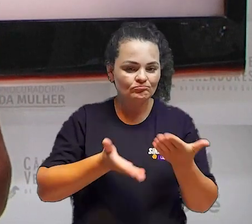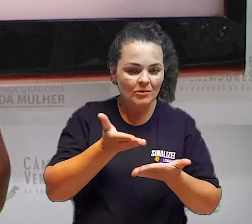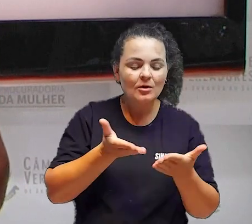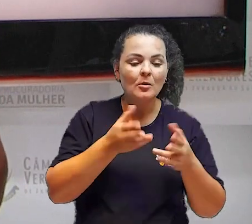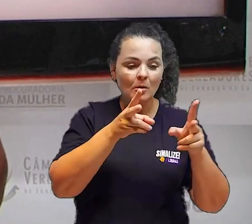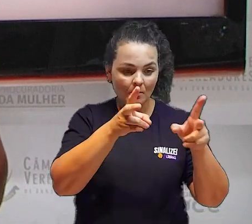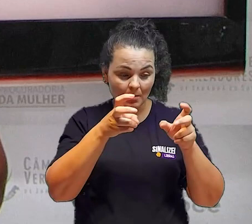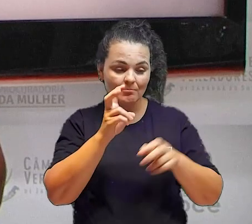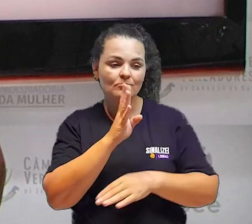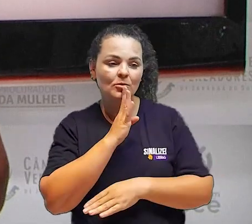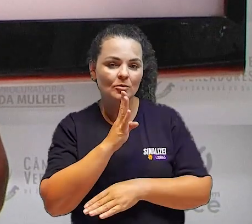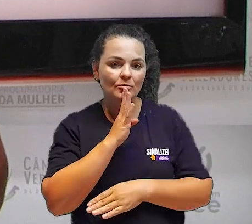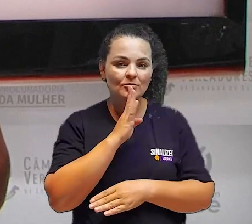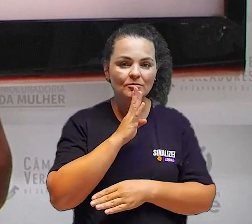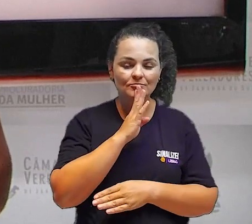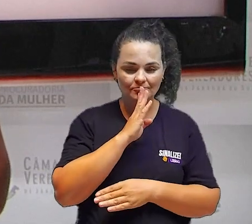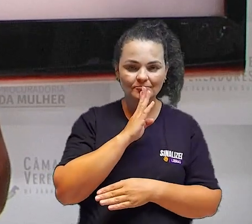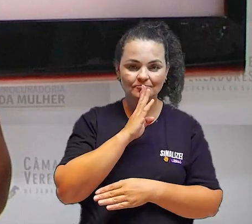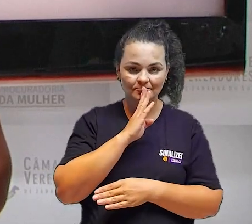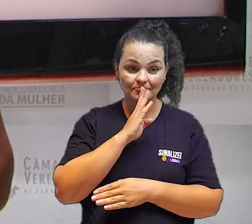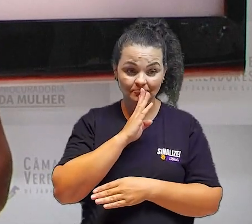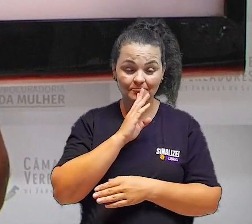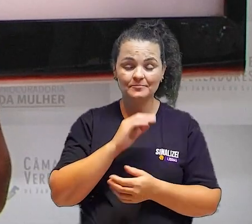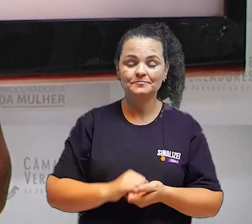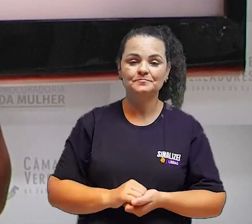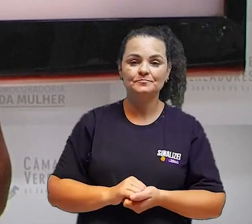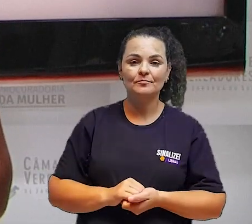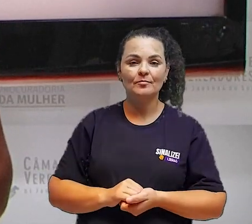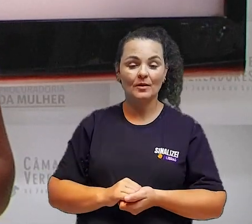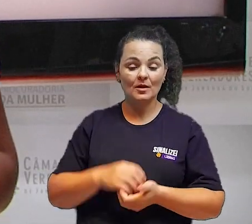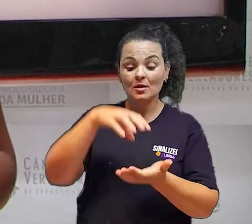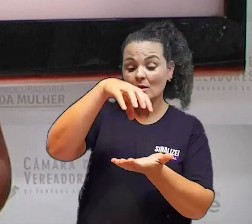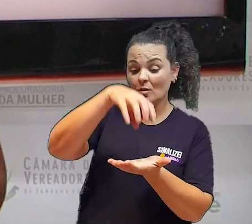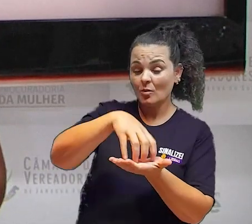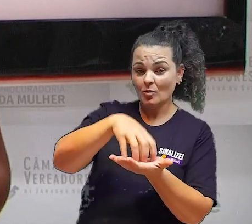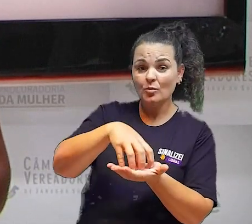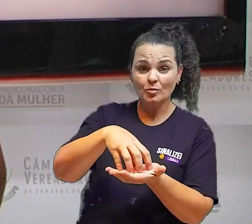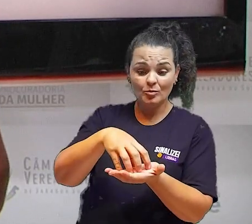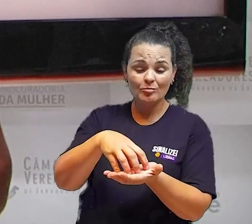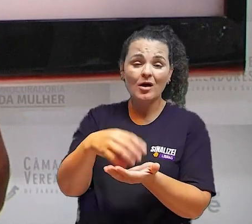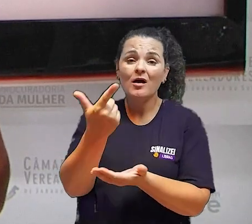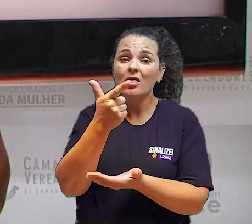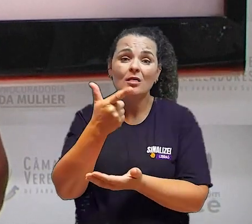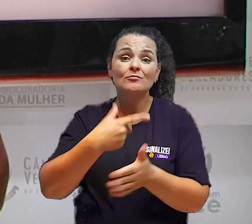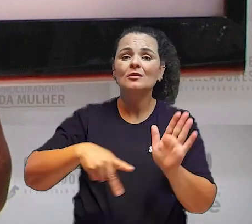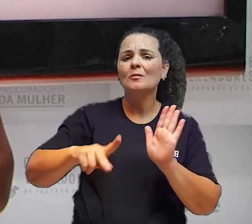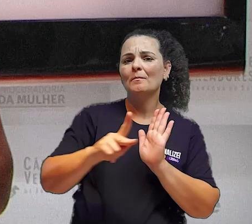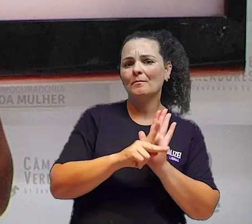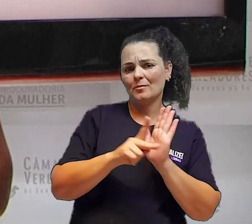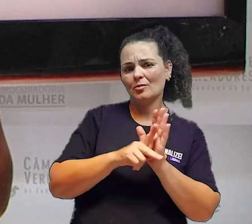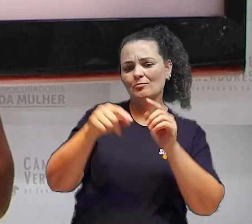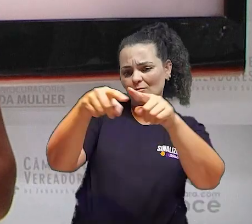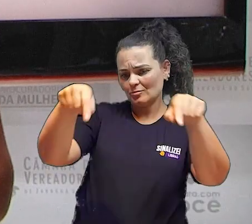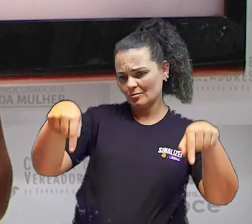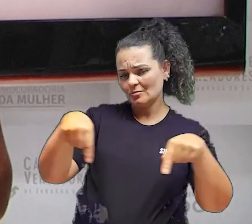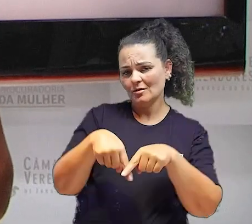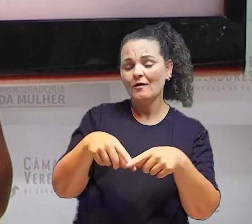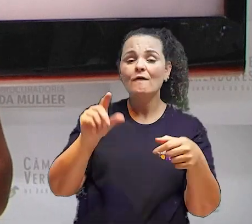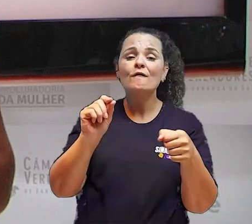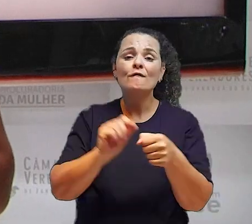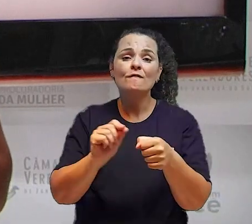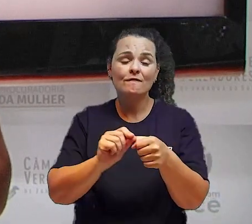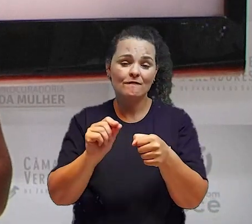identificação civil e criminal. Atualmente, a entidade não dispõe de uma sede própria em Jaraguá do Sul, realizando suas